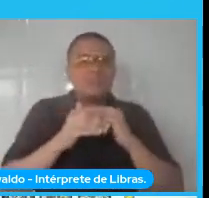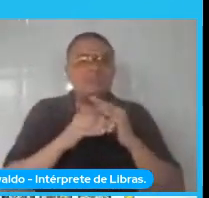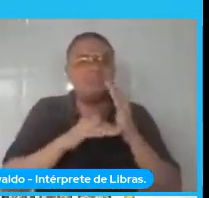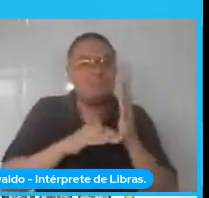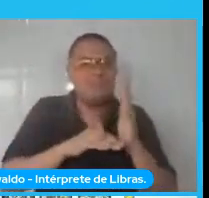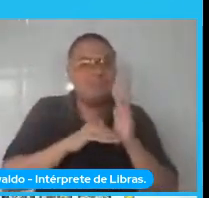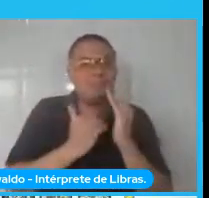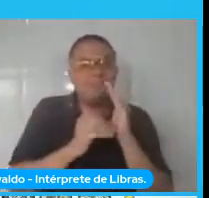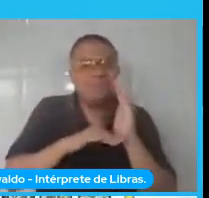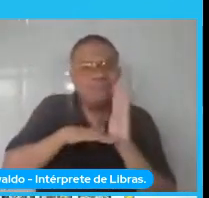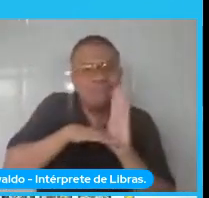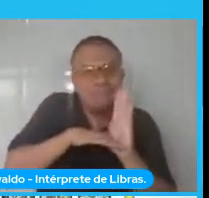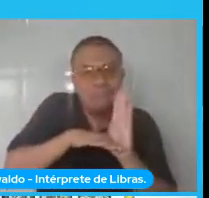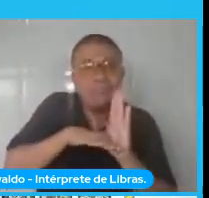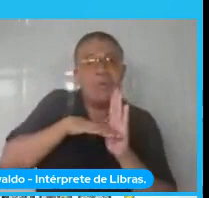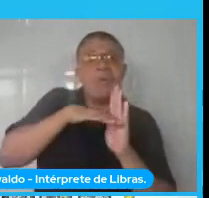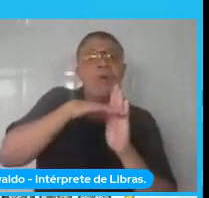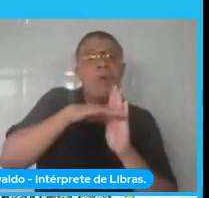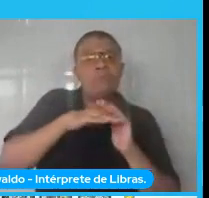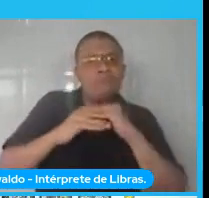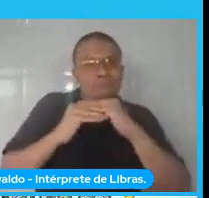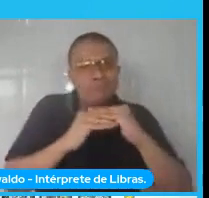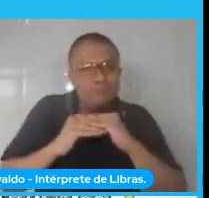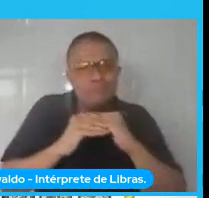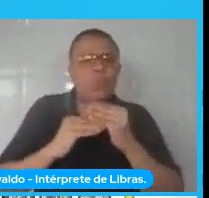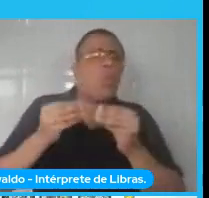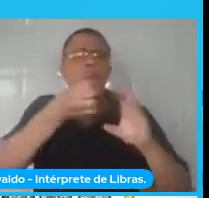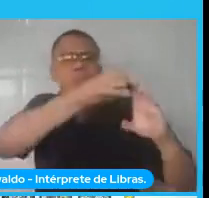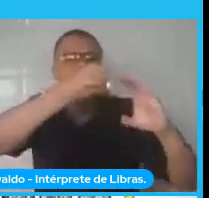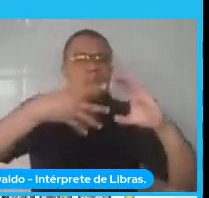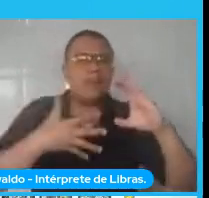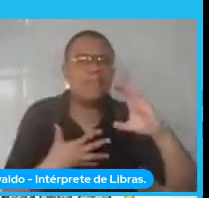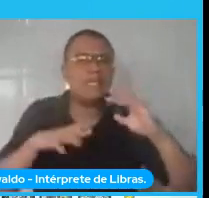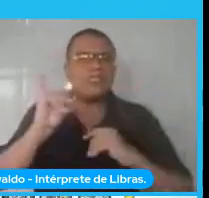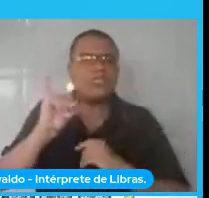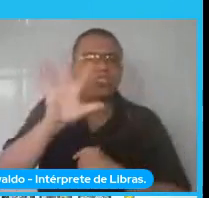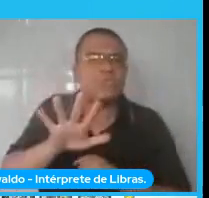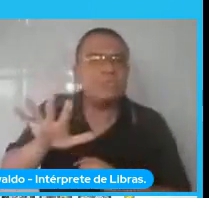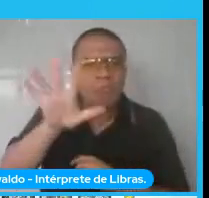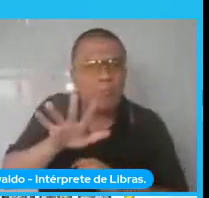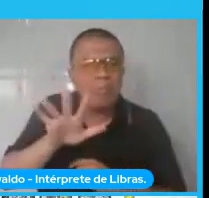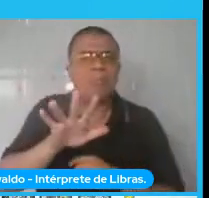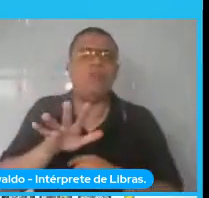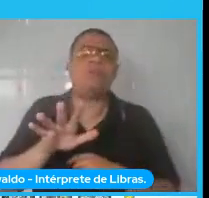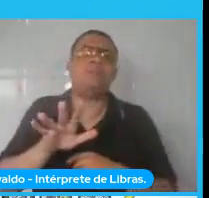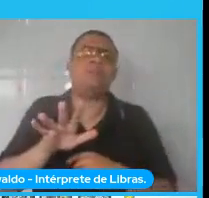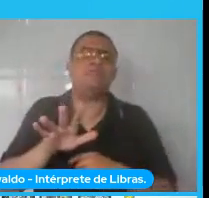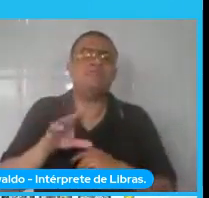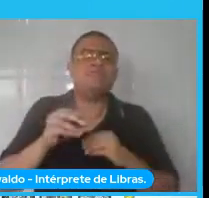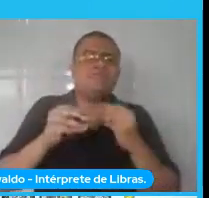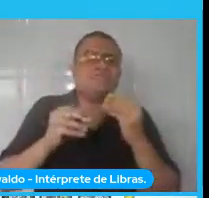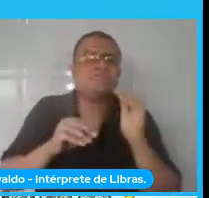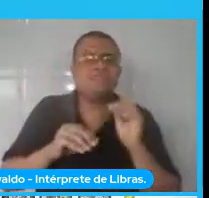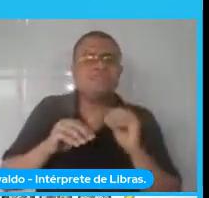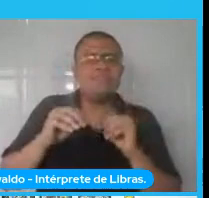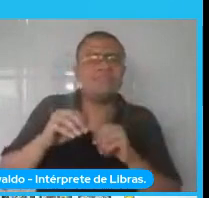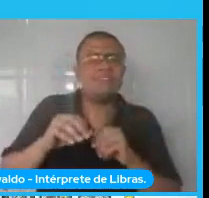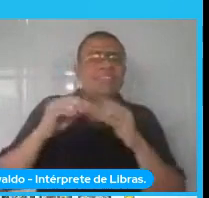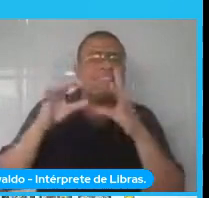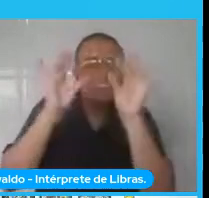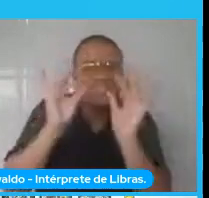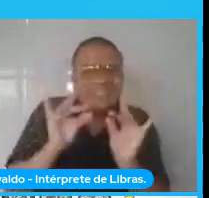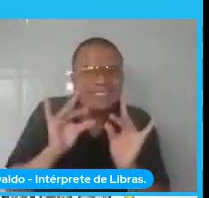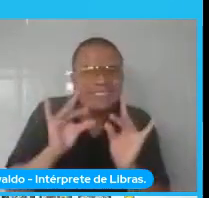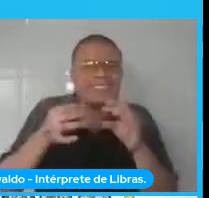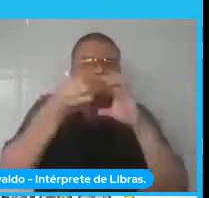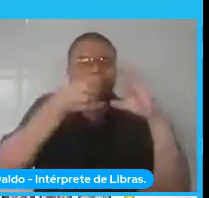uma vez que eu tenho a imagem, como é que eu extraio características dessa imagem, eu vou falar um pouquinho disso. Então, a gente tem tanta parte de segmentação e descrição de uma